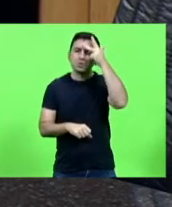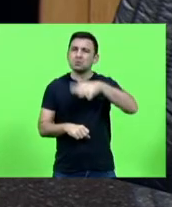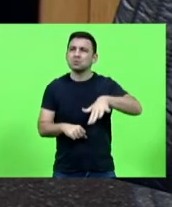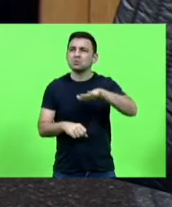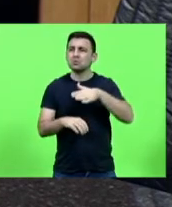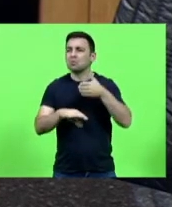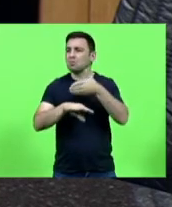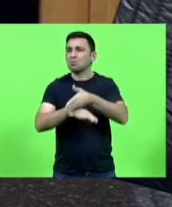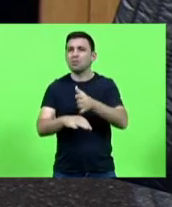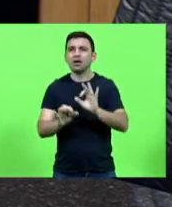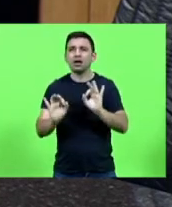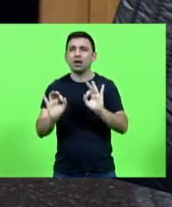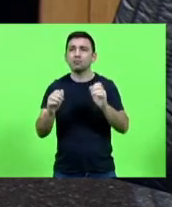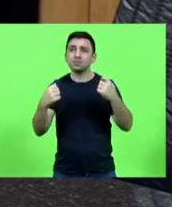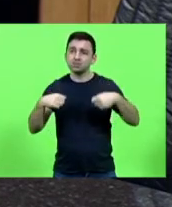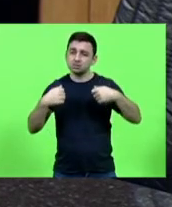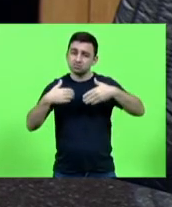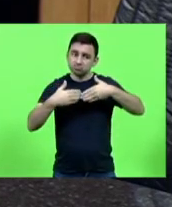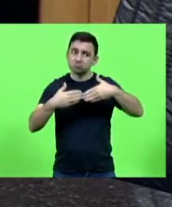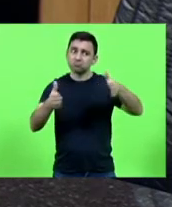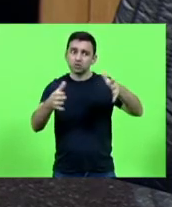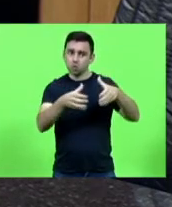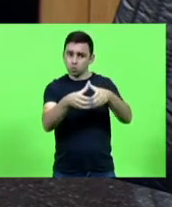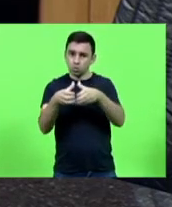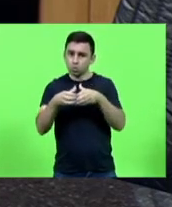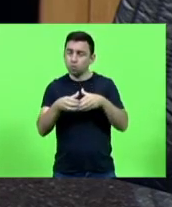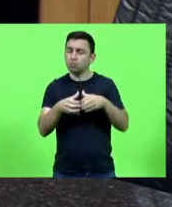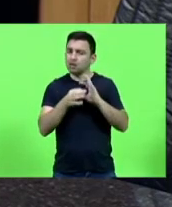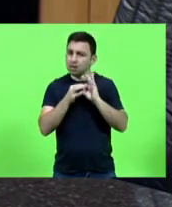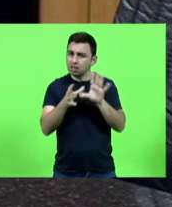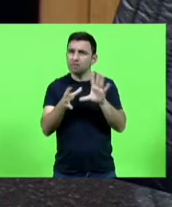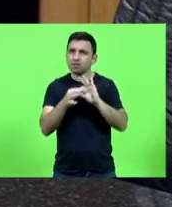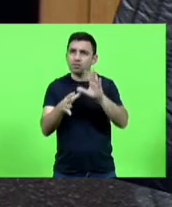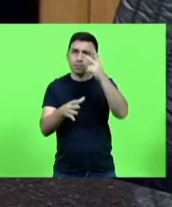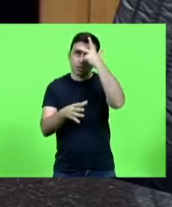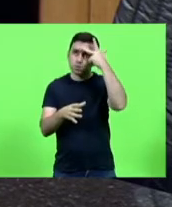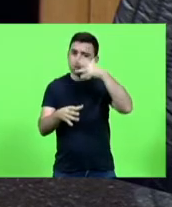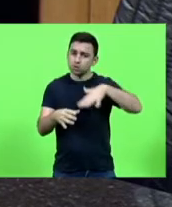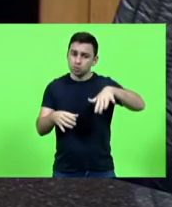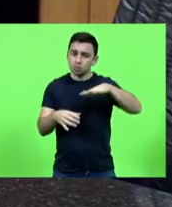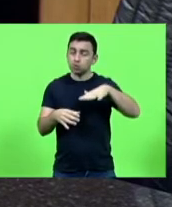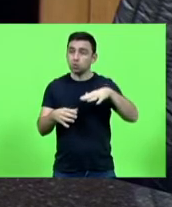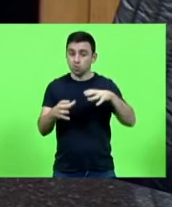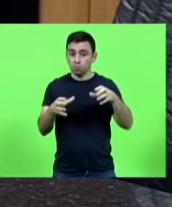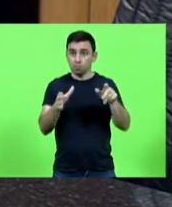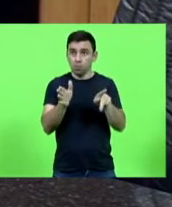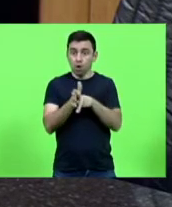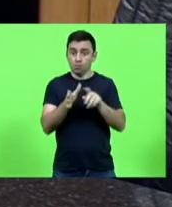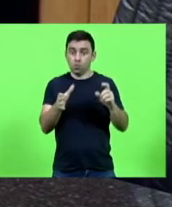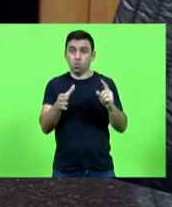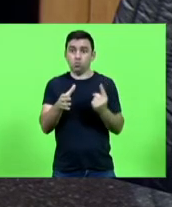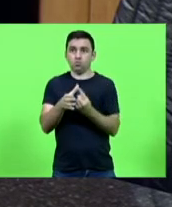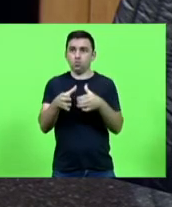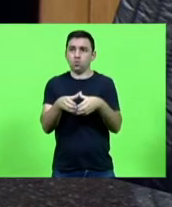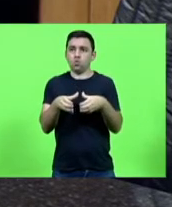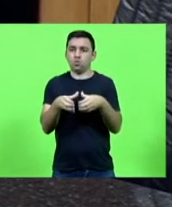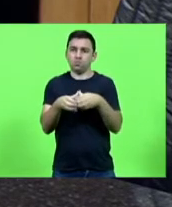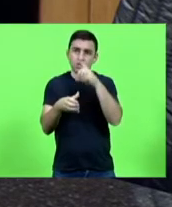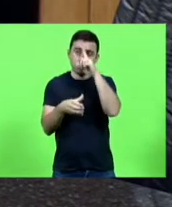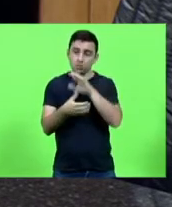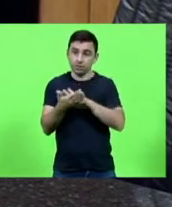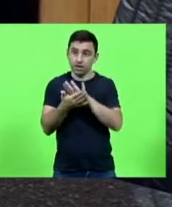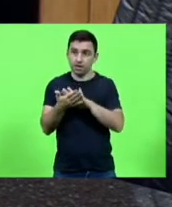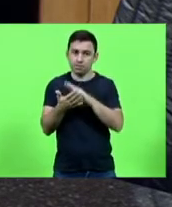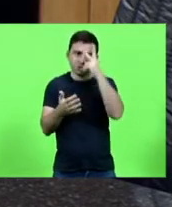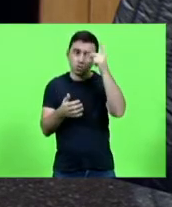baixa então tem que ampliar os grupos permitir que as pessoas que não estão nos grupos prioritários da vacina da gripe